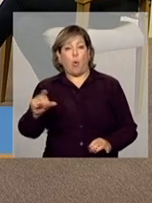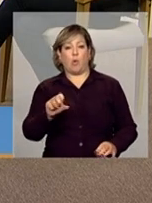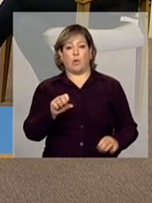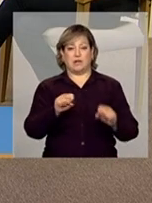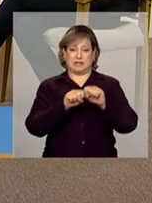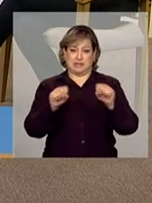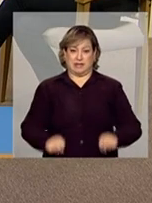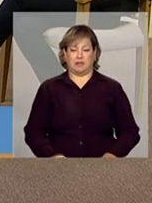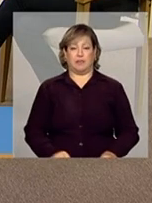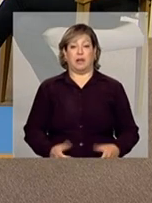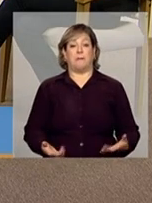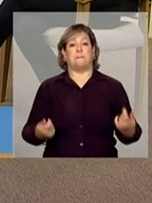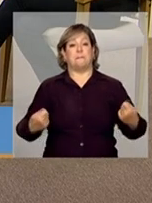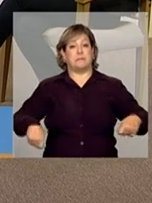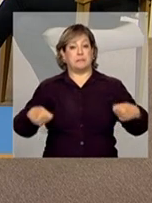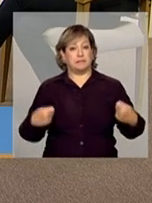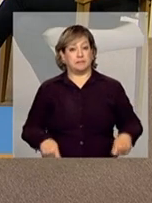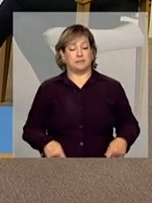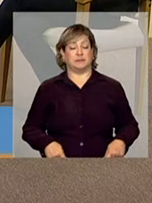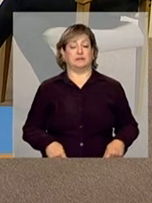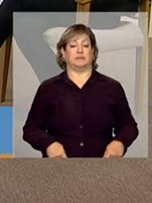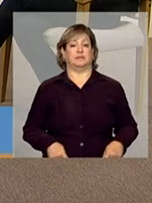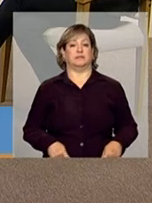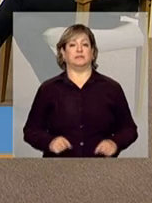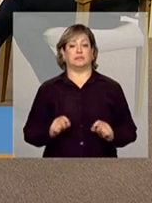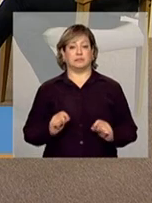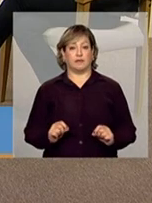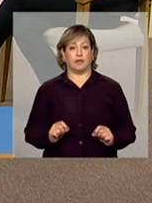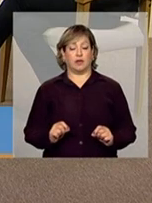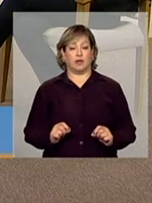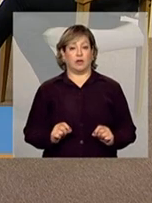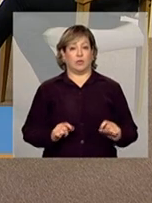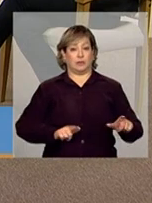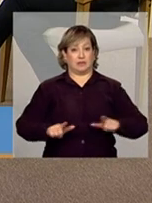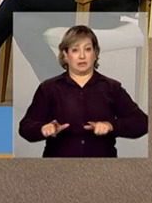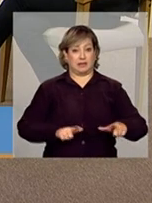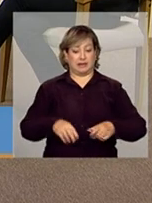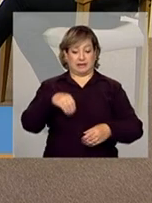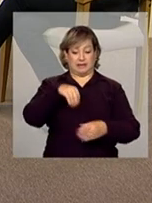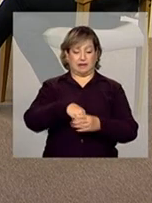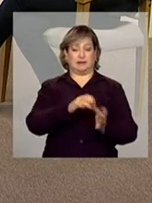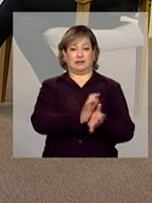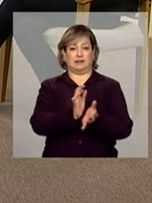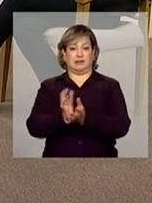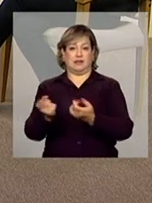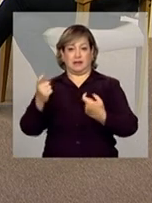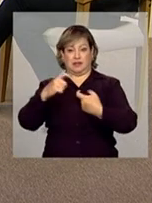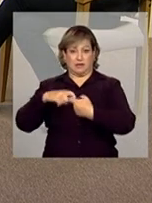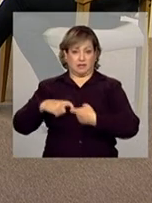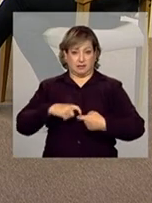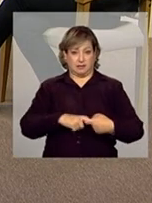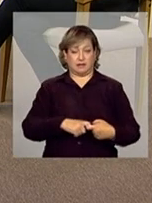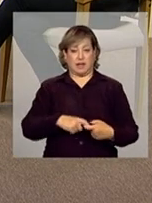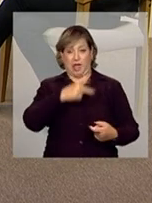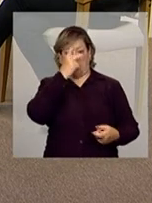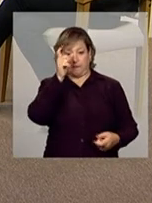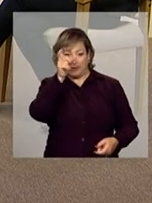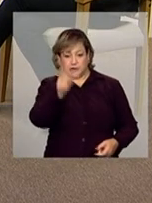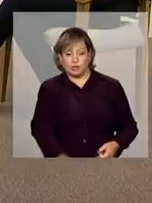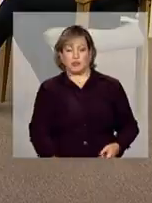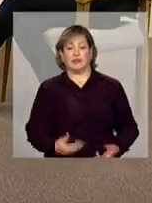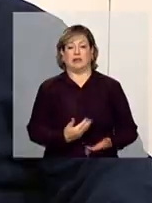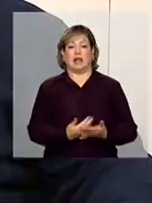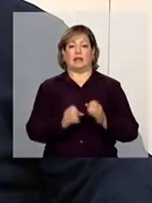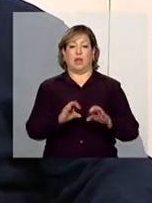Então, aí vai demandar, vai ser necessário, uma ação intersetorial, parceria entre as pessoas da educação